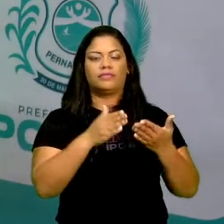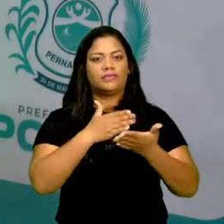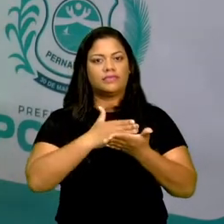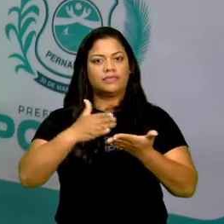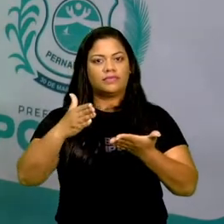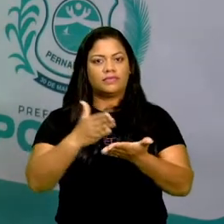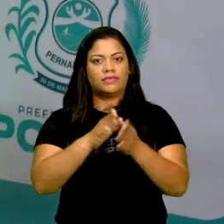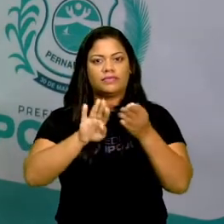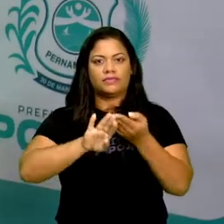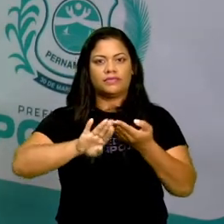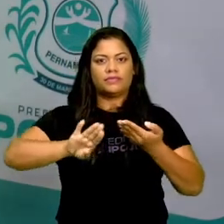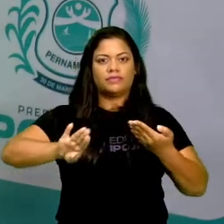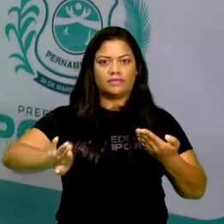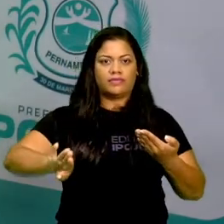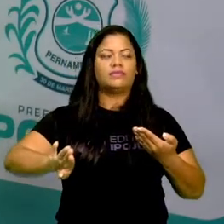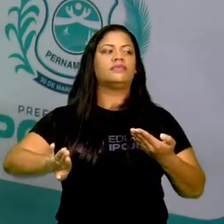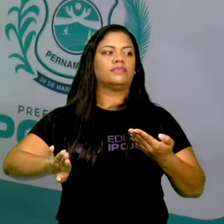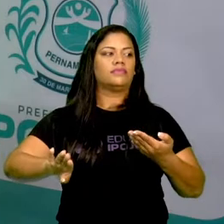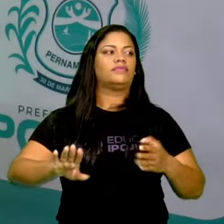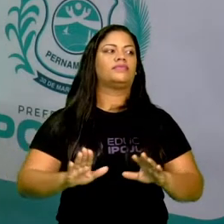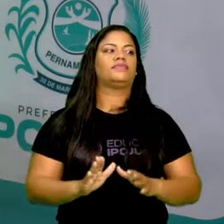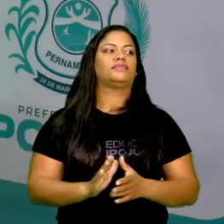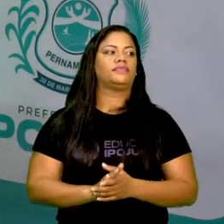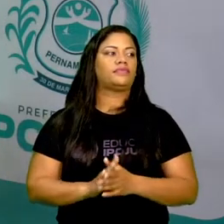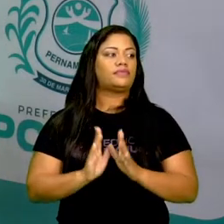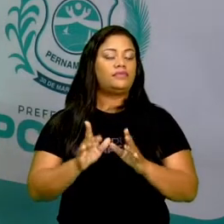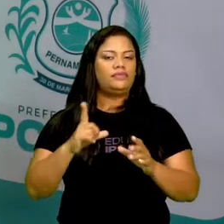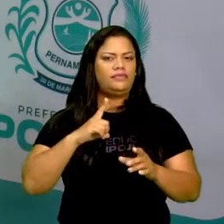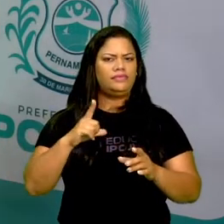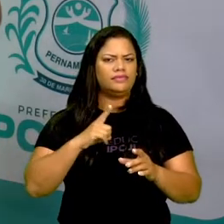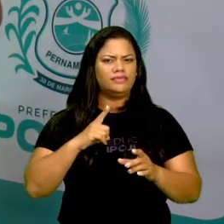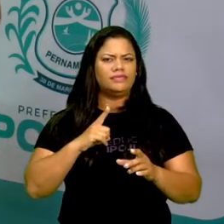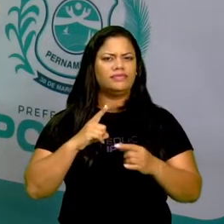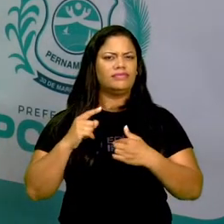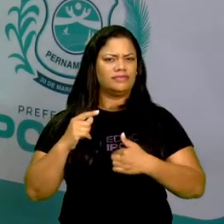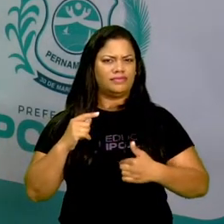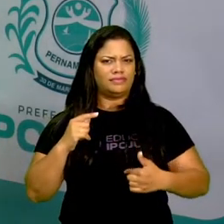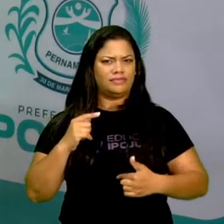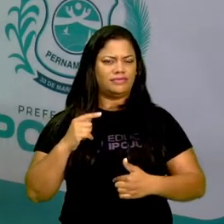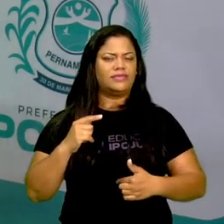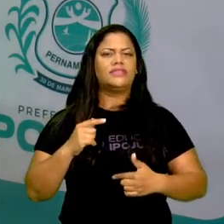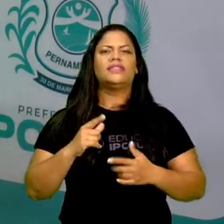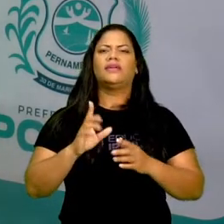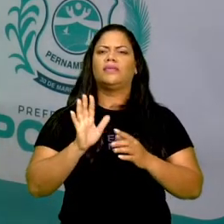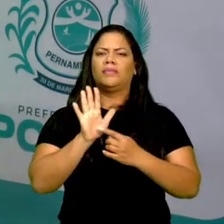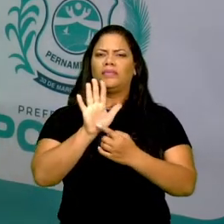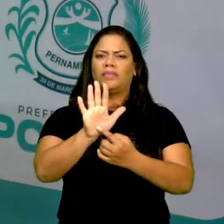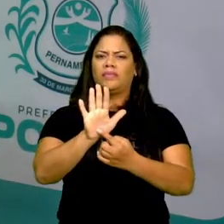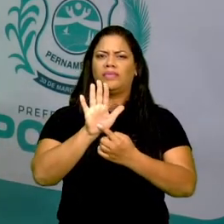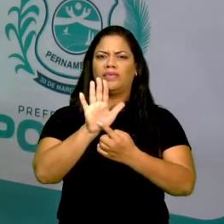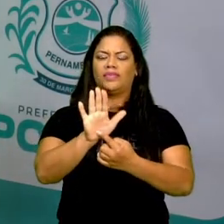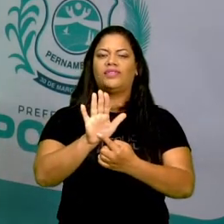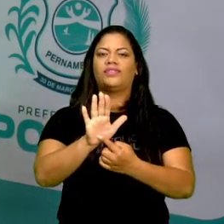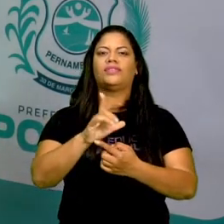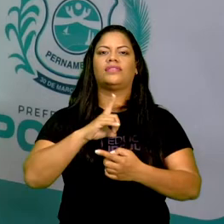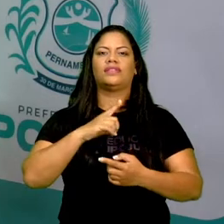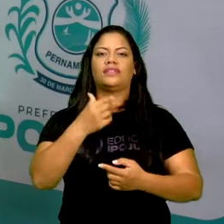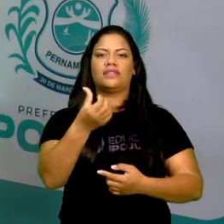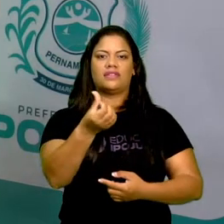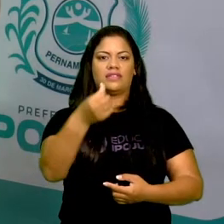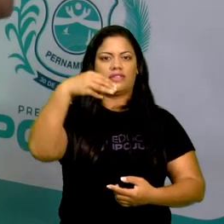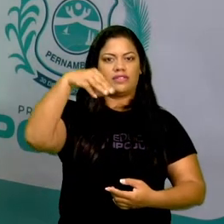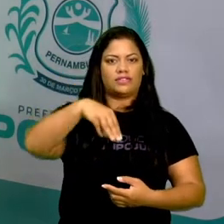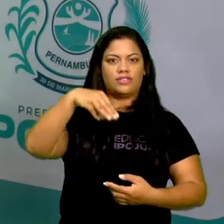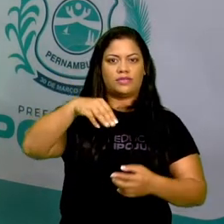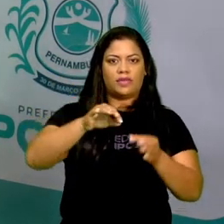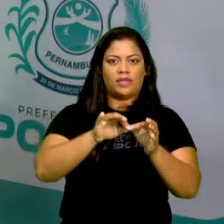delgado, ele já trata da porção mais longa do intestino digestório, apresentando cerca de 6 metros